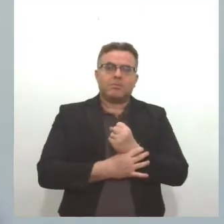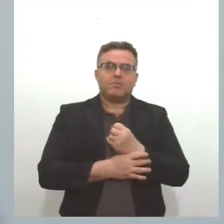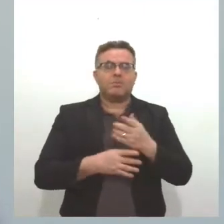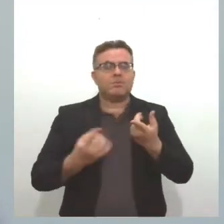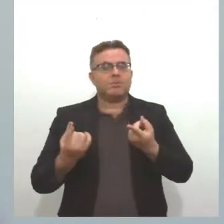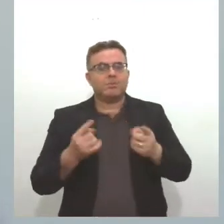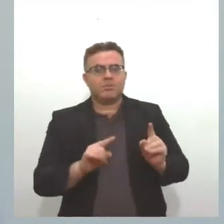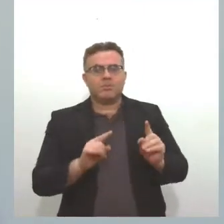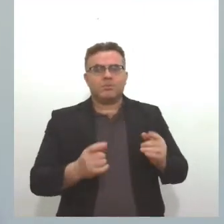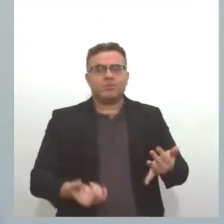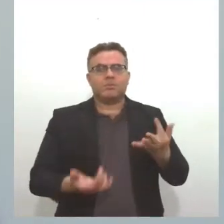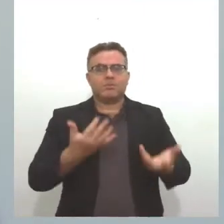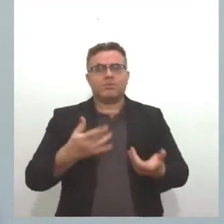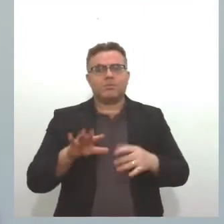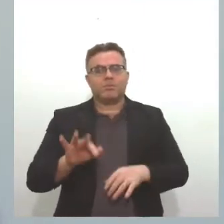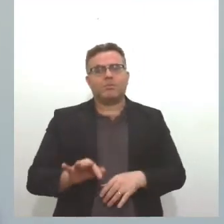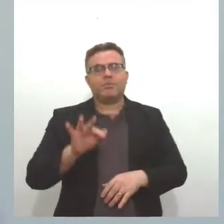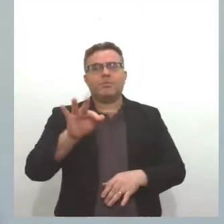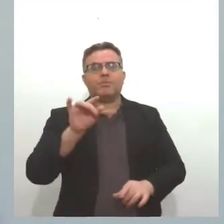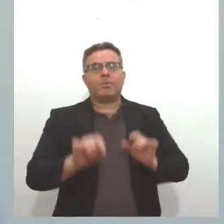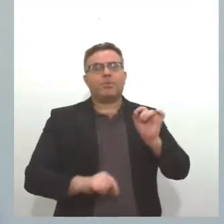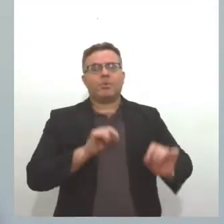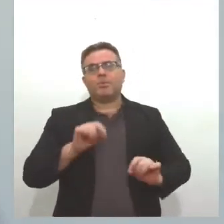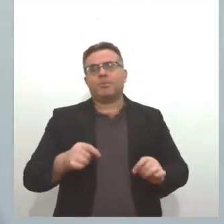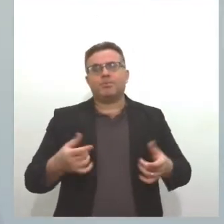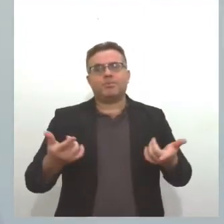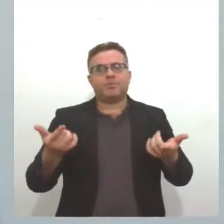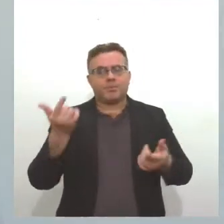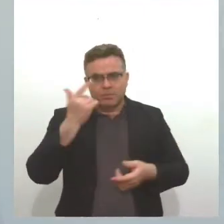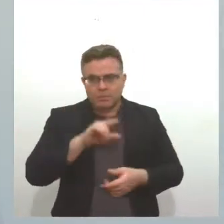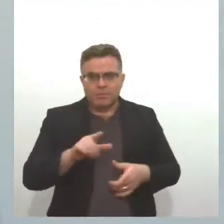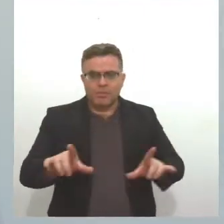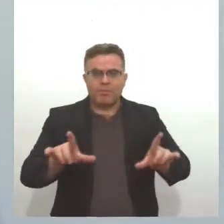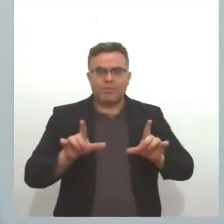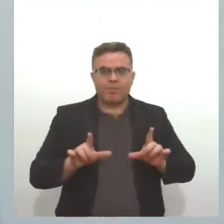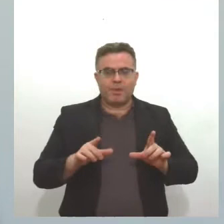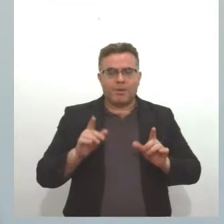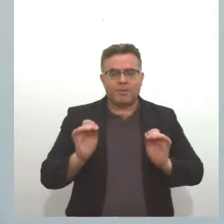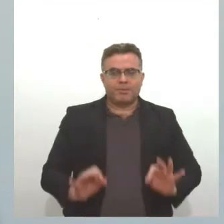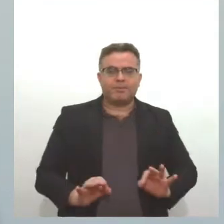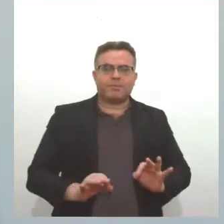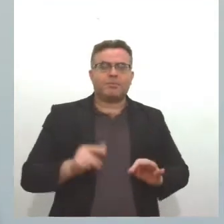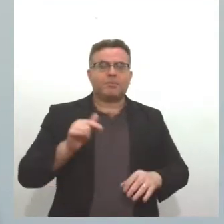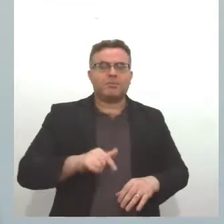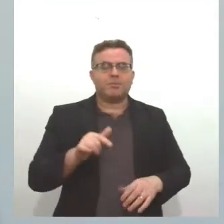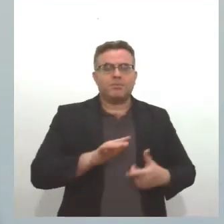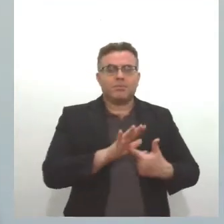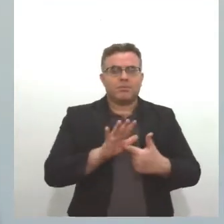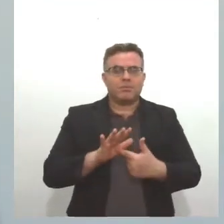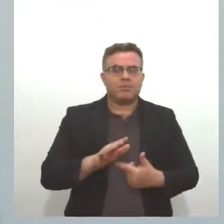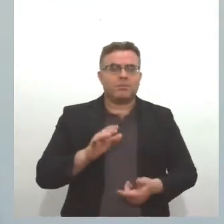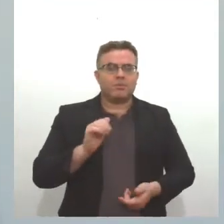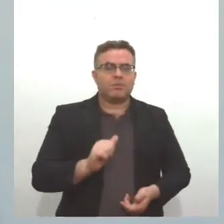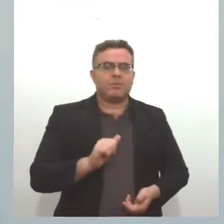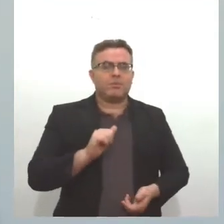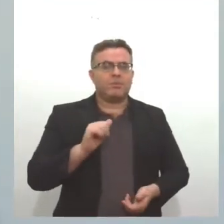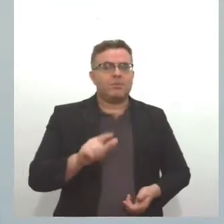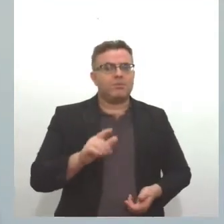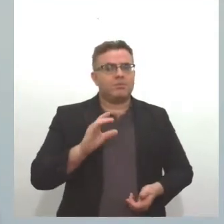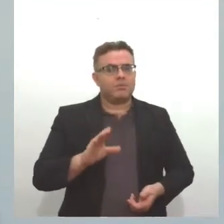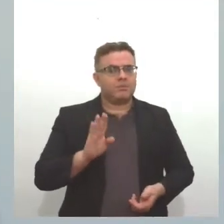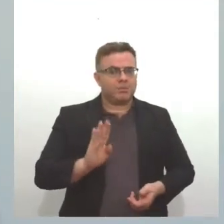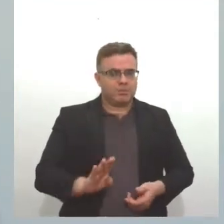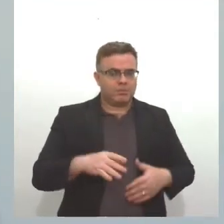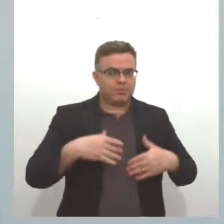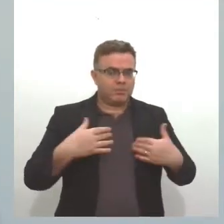para que depois venha adquirir a licença do Corpo de Bombeiros, que aqui chamamos de ARCB, Atestado